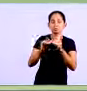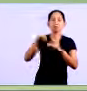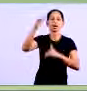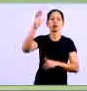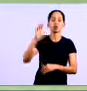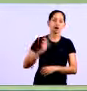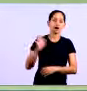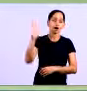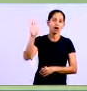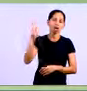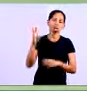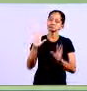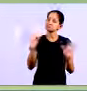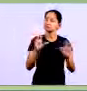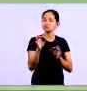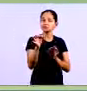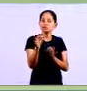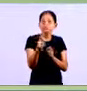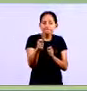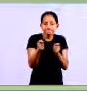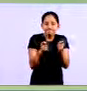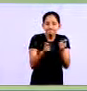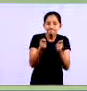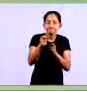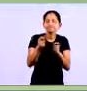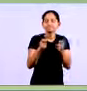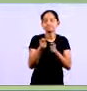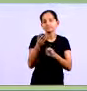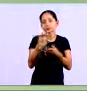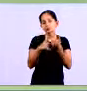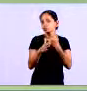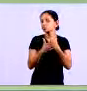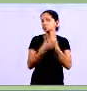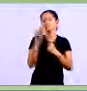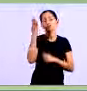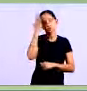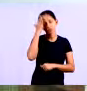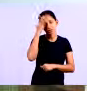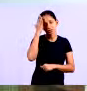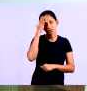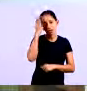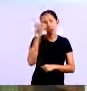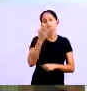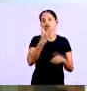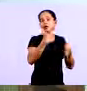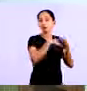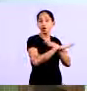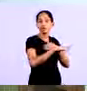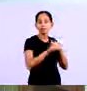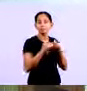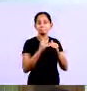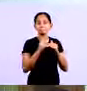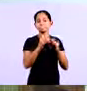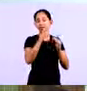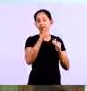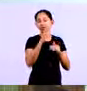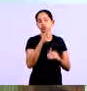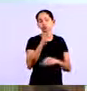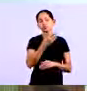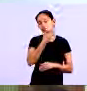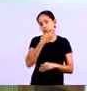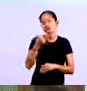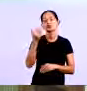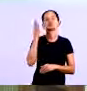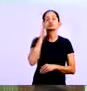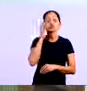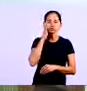tendo um estoque ali regulado se aquele produto corre aquele risco que você sabe que corre você se garante já tendo um estoque regulado um pouco melhor porque vai